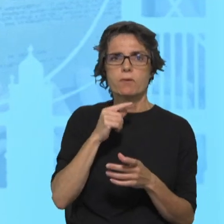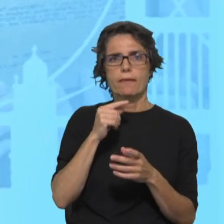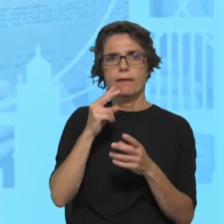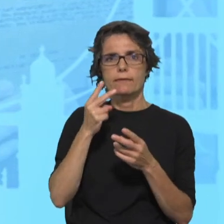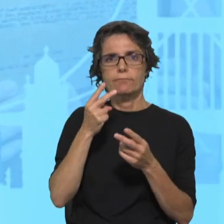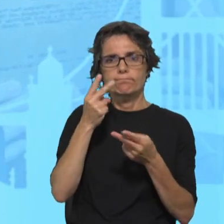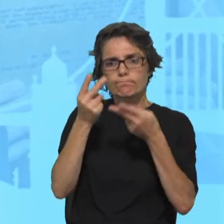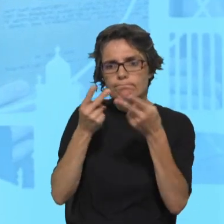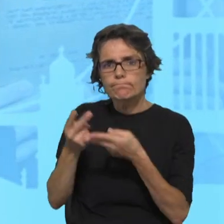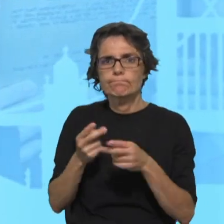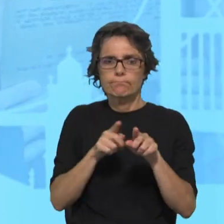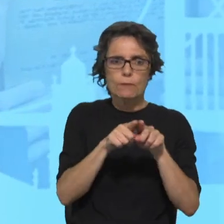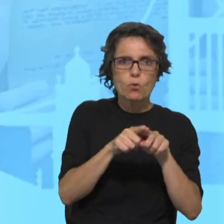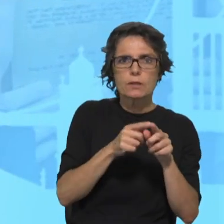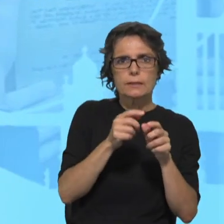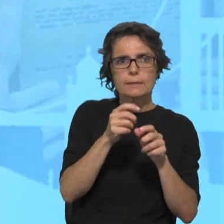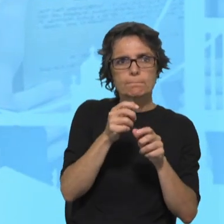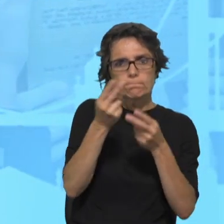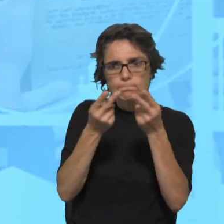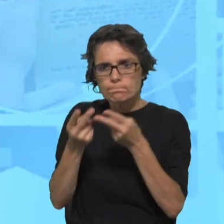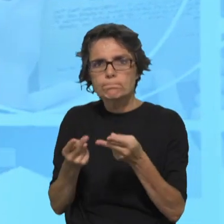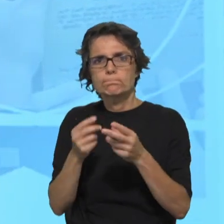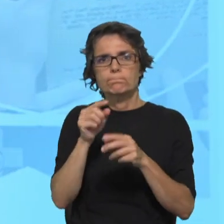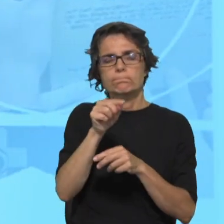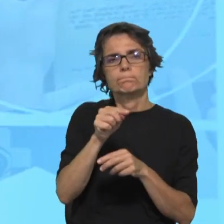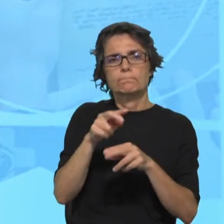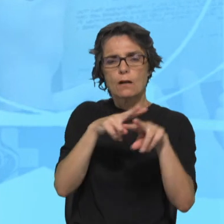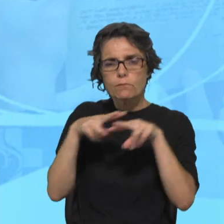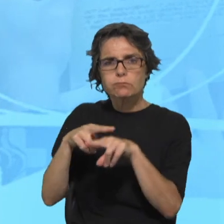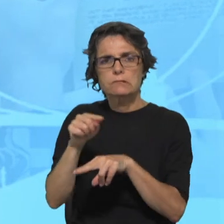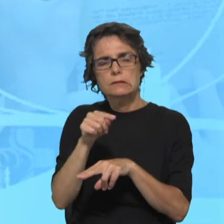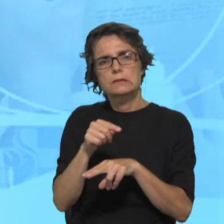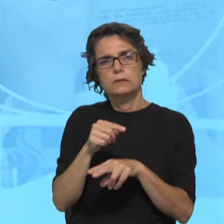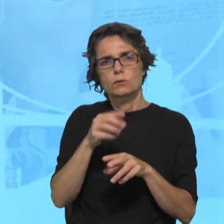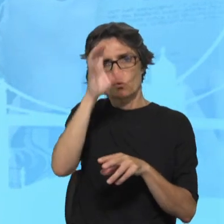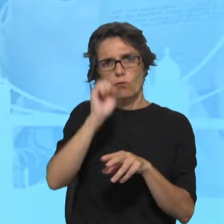que vão sendo criadas, lançadas, propostas pelos governos.